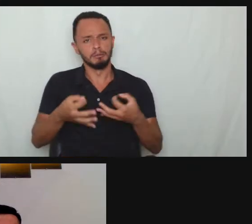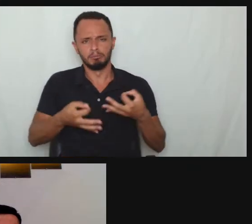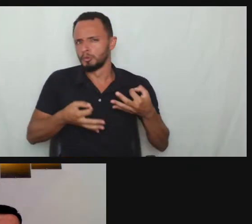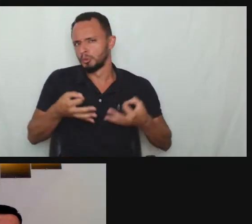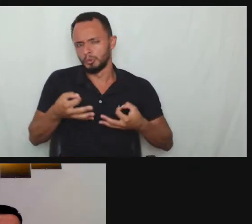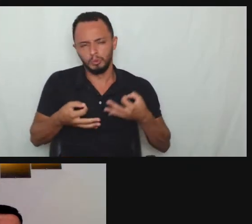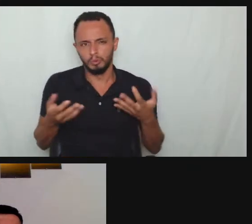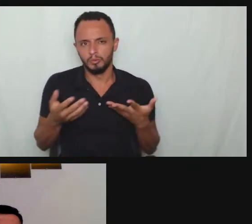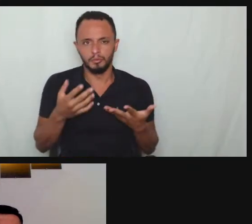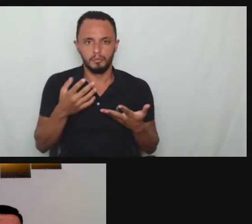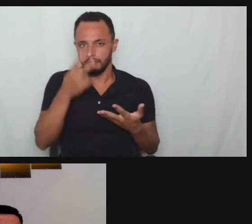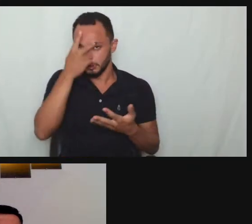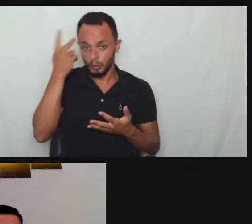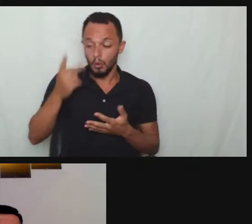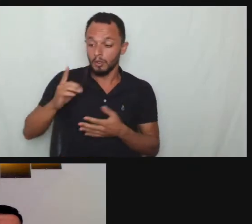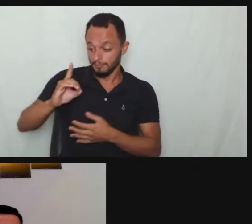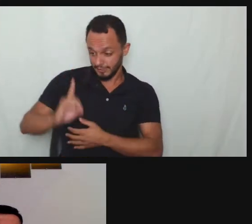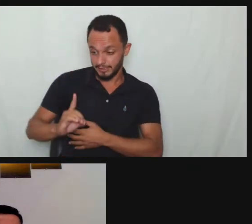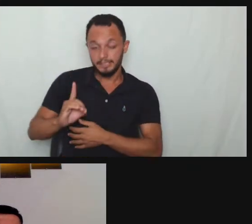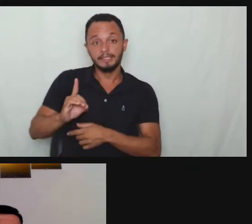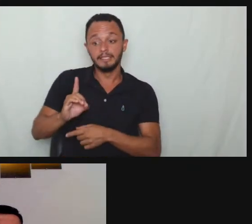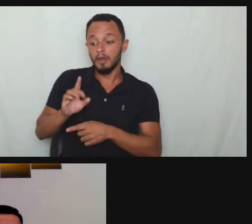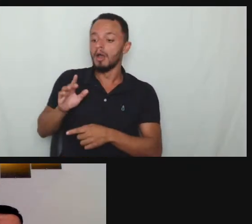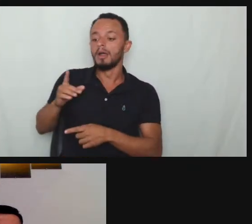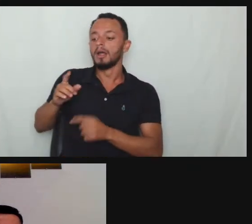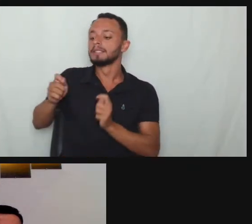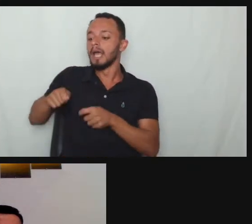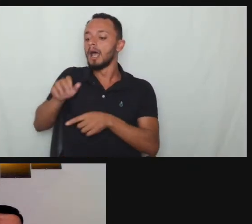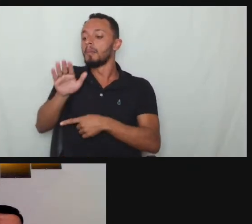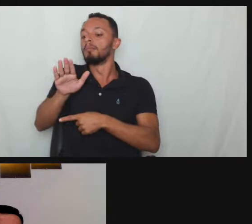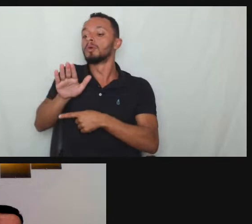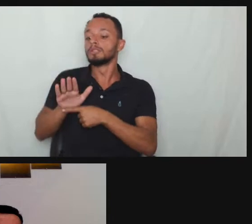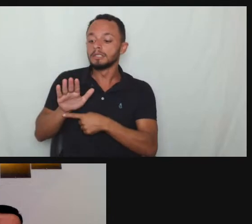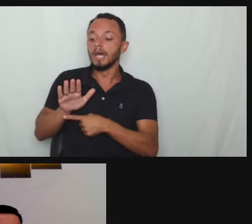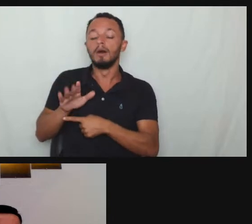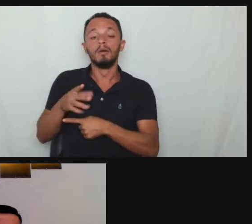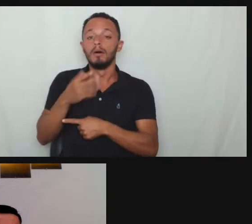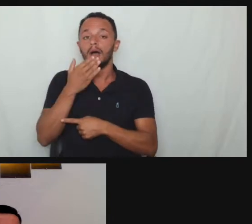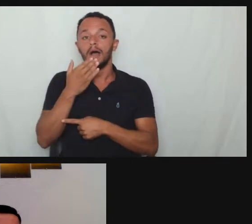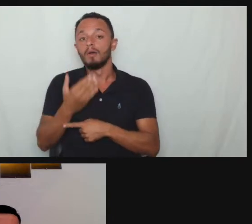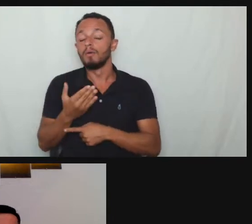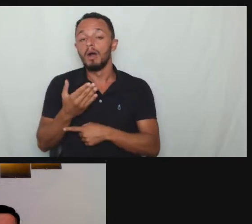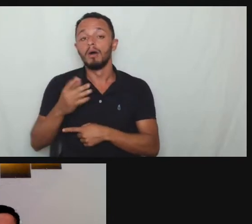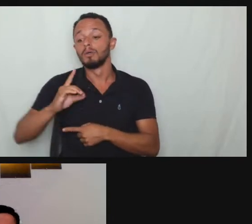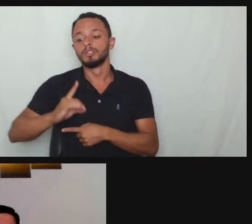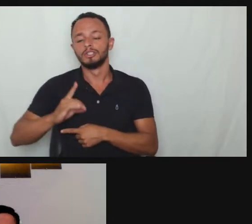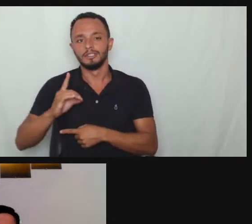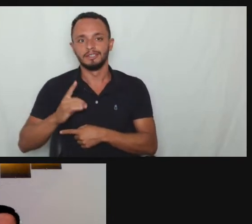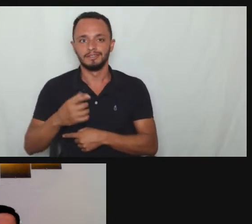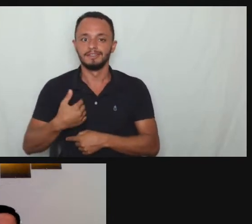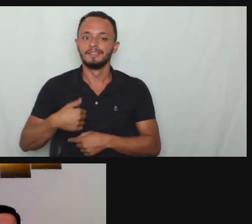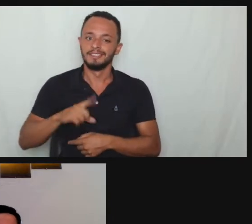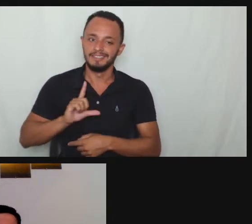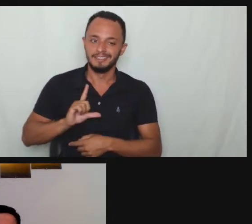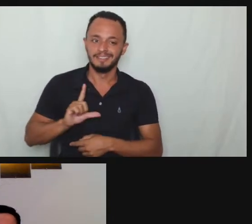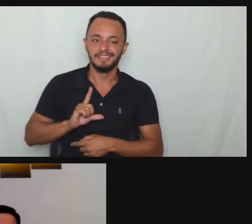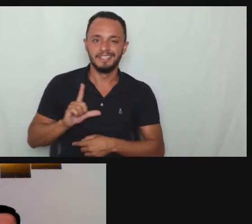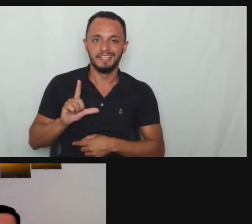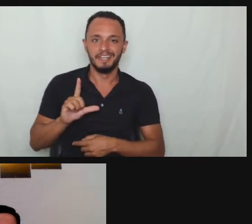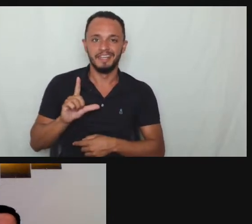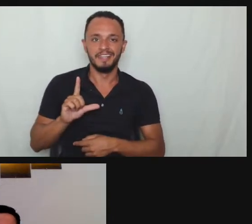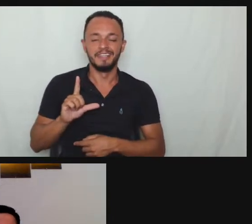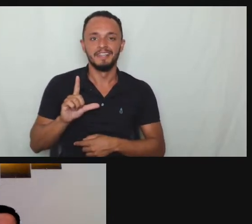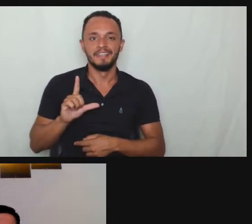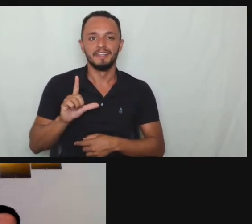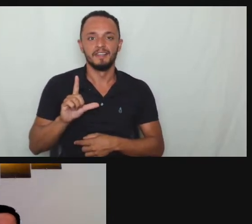deficiência tem a devida proteção legal tá do lado né a expertise da defesa da pessoa com deficiência e do outro